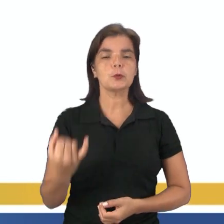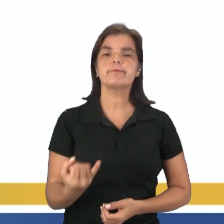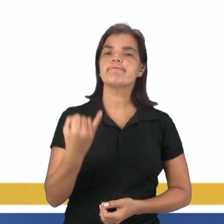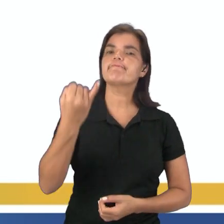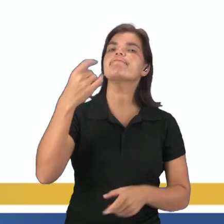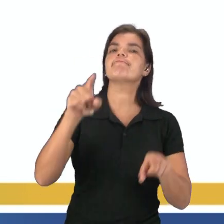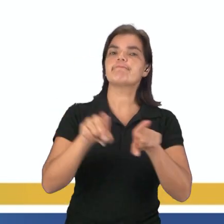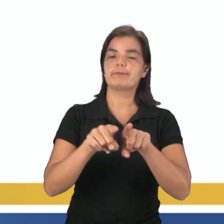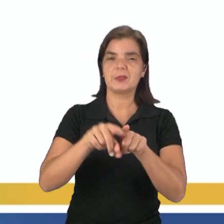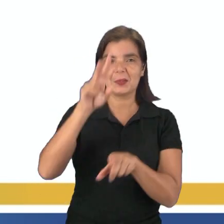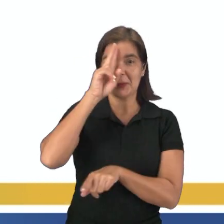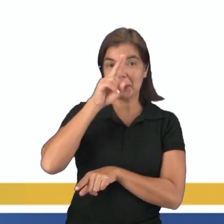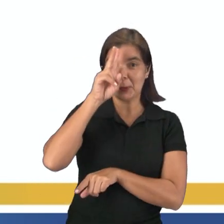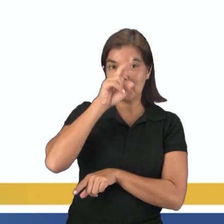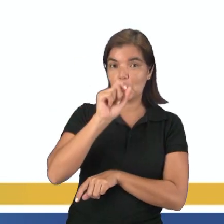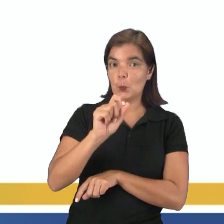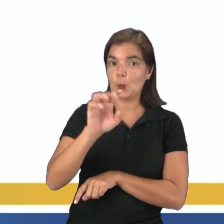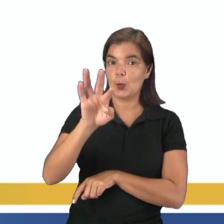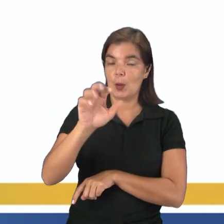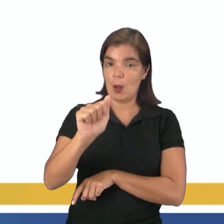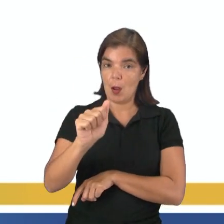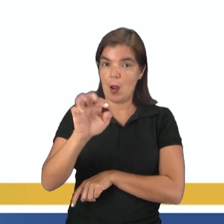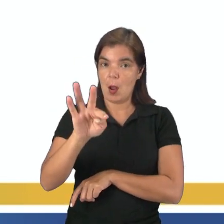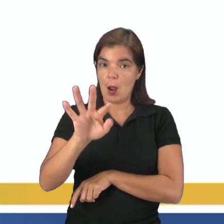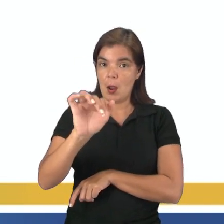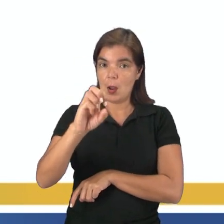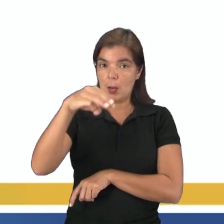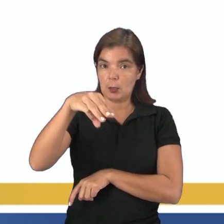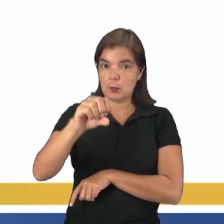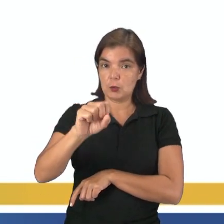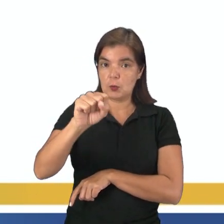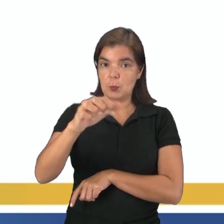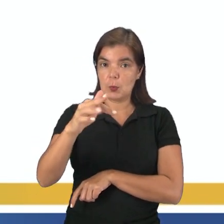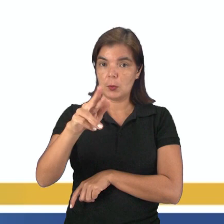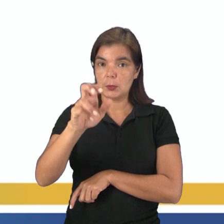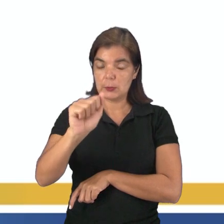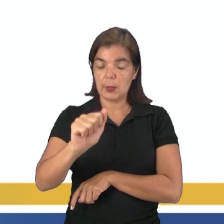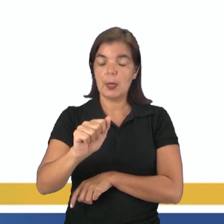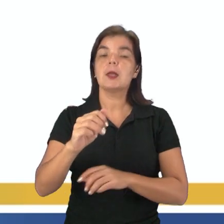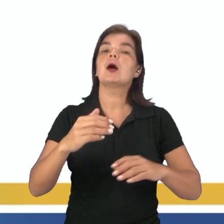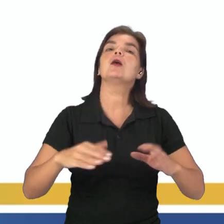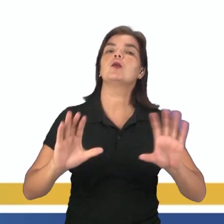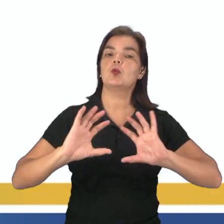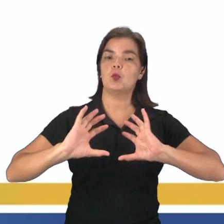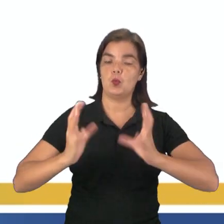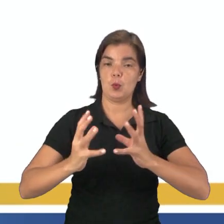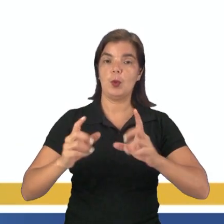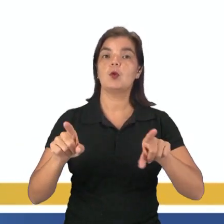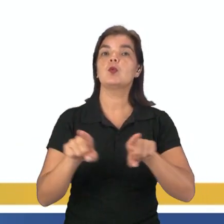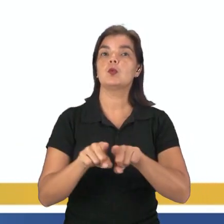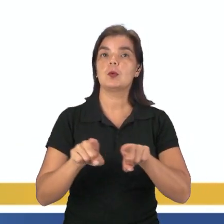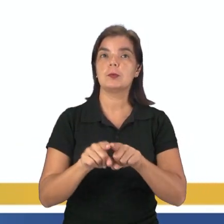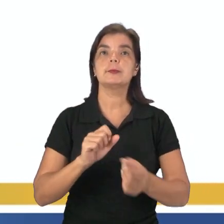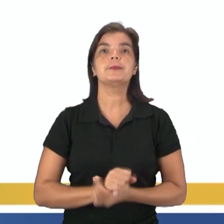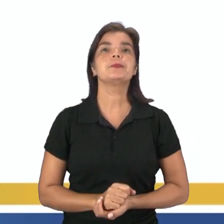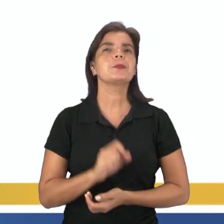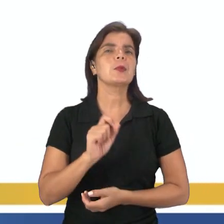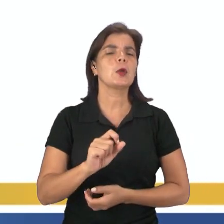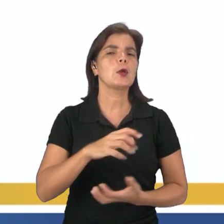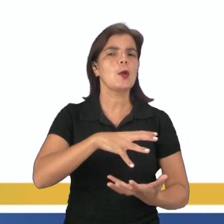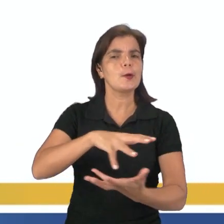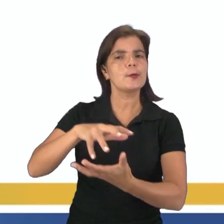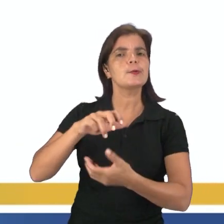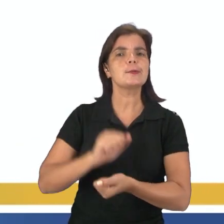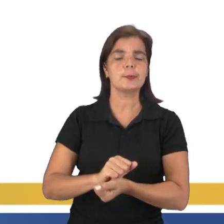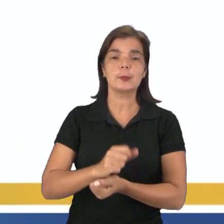importante? Lembra que eu falei que a litosfera é só uma camada. A gente vai conhecer um pouquinho sobre a atmosfera. A atmosfera é a